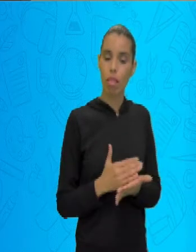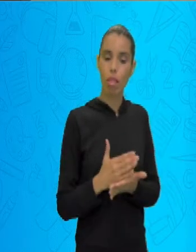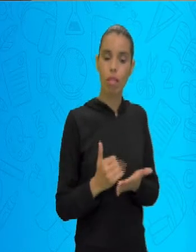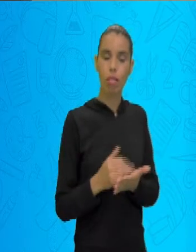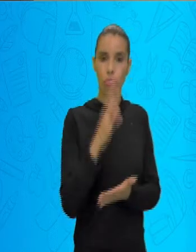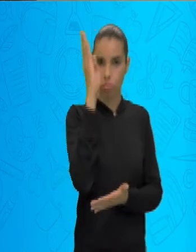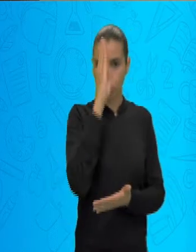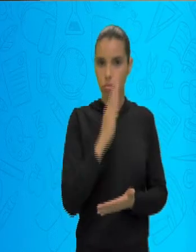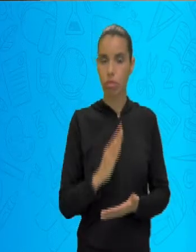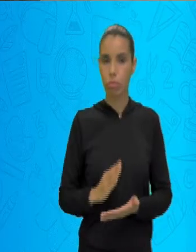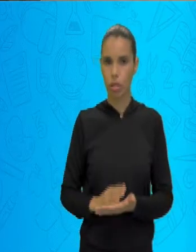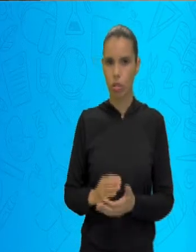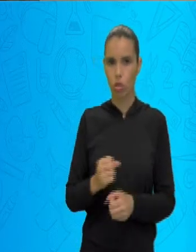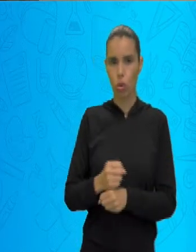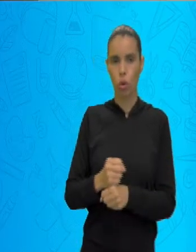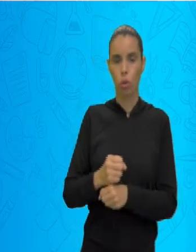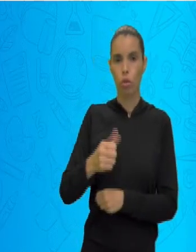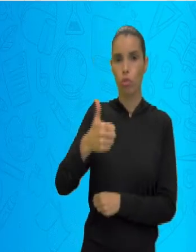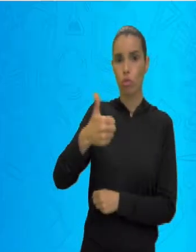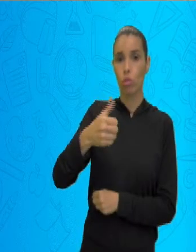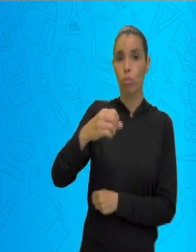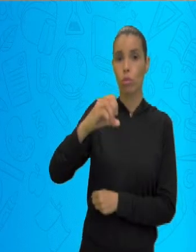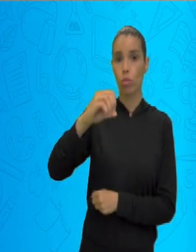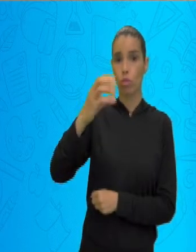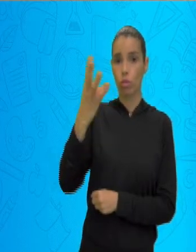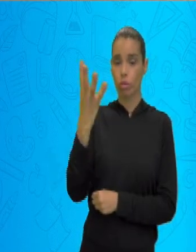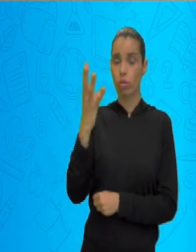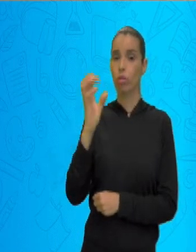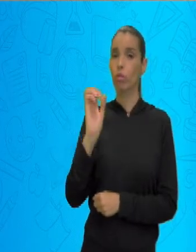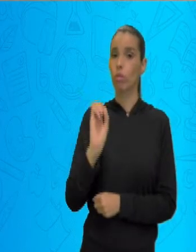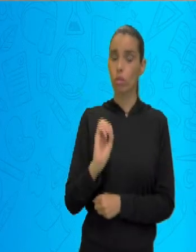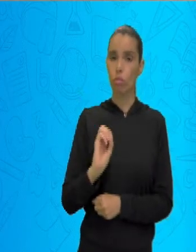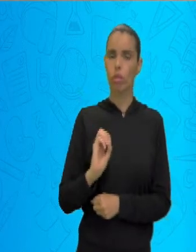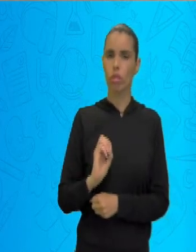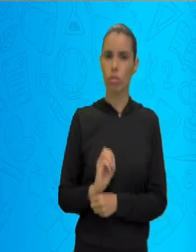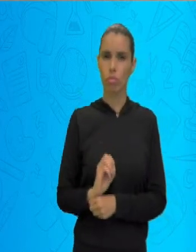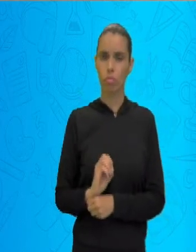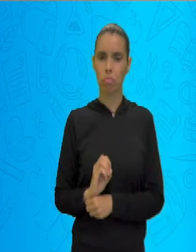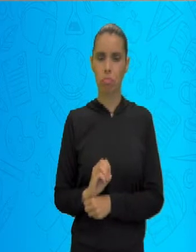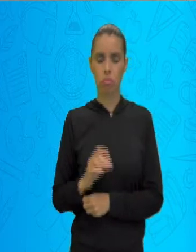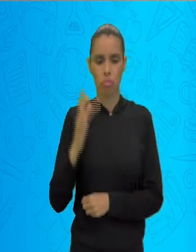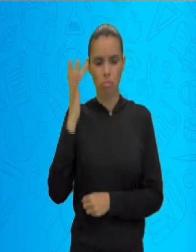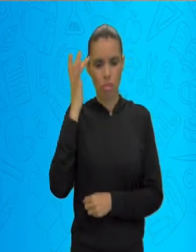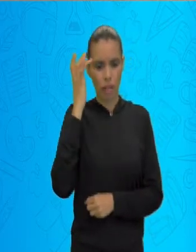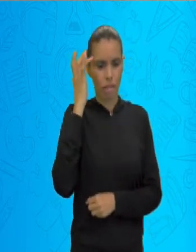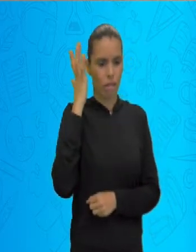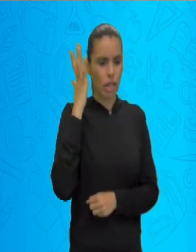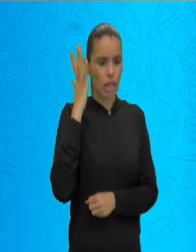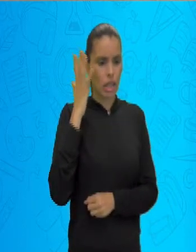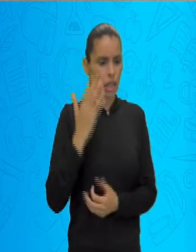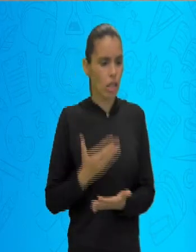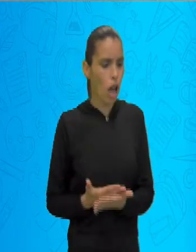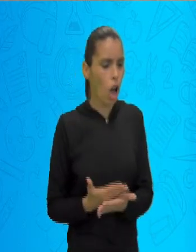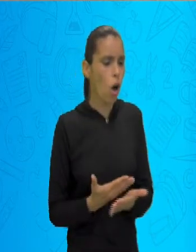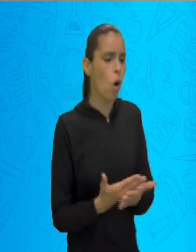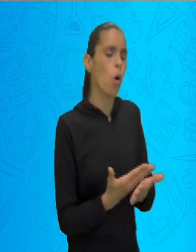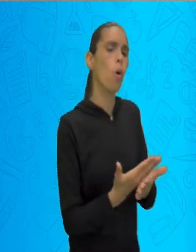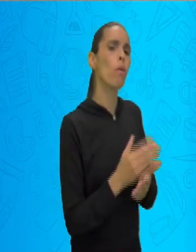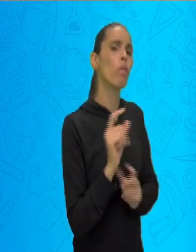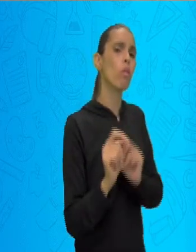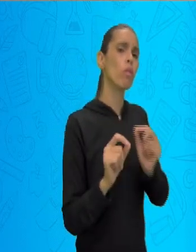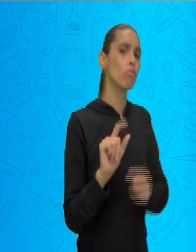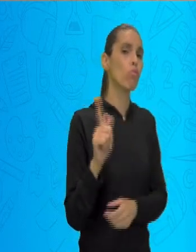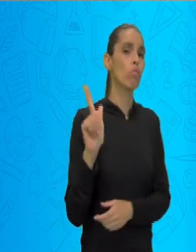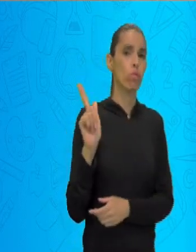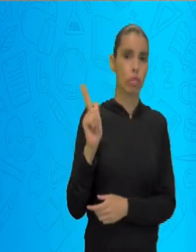Em 1940, para facilitar o estudo da geografia.